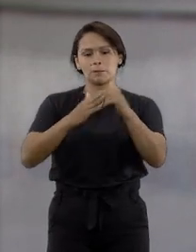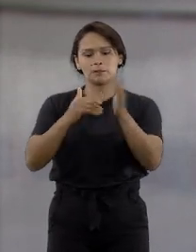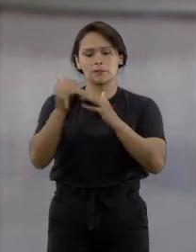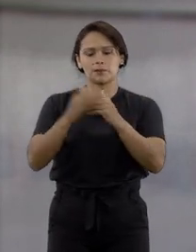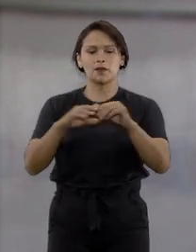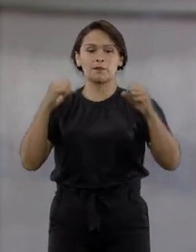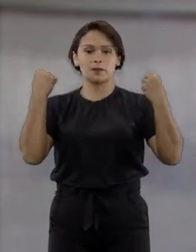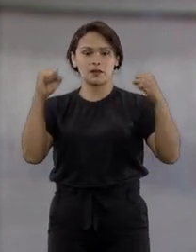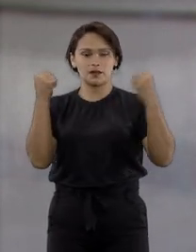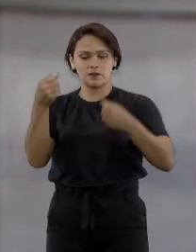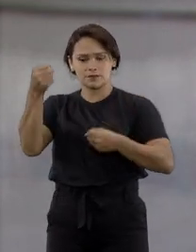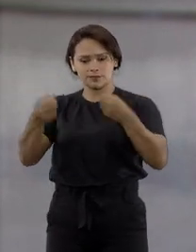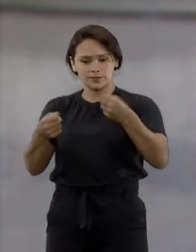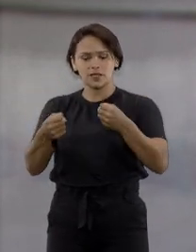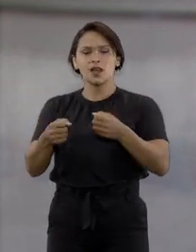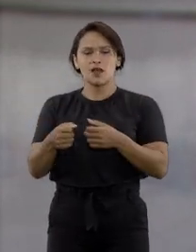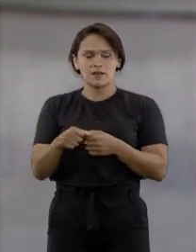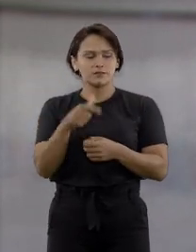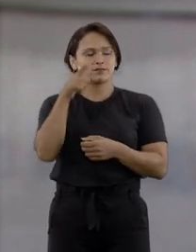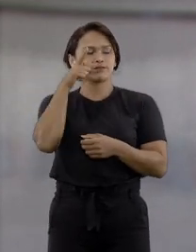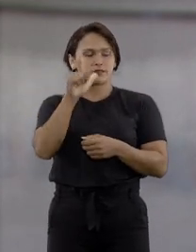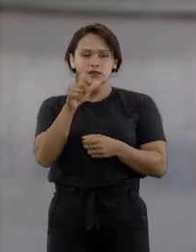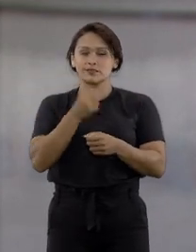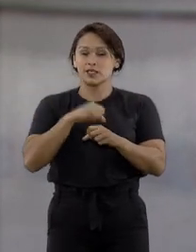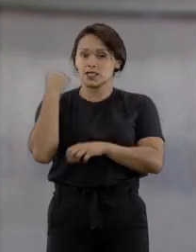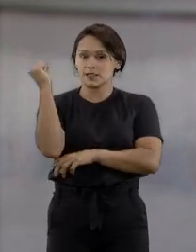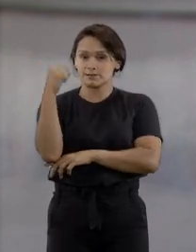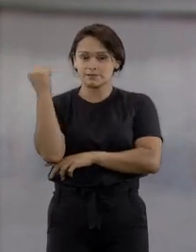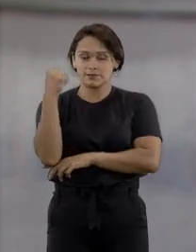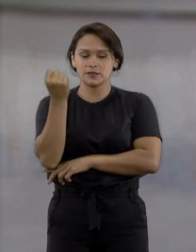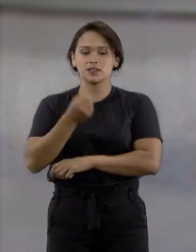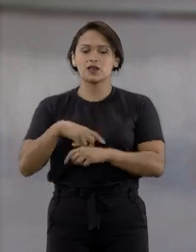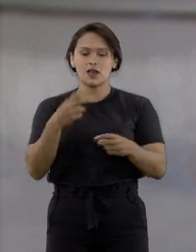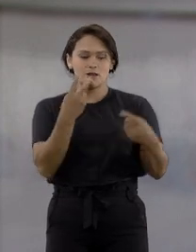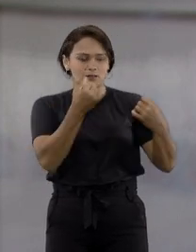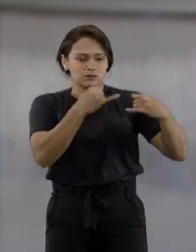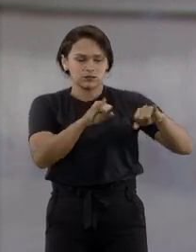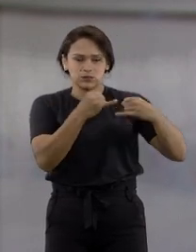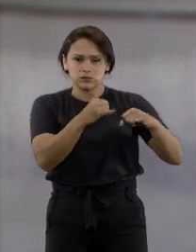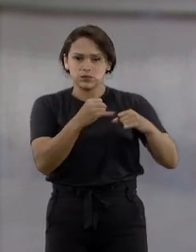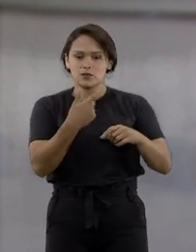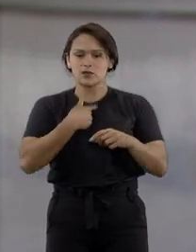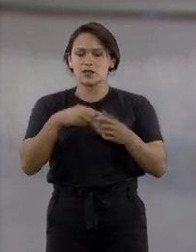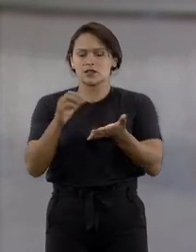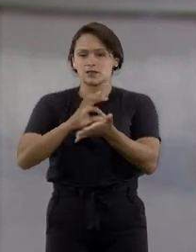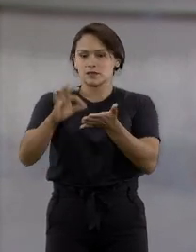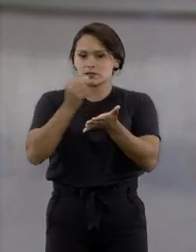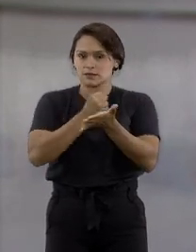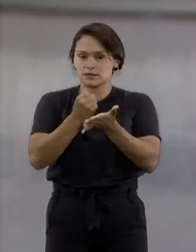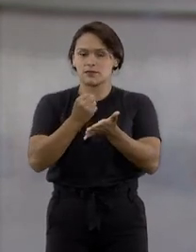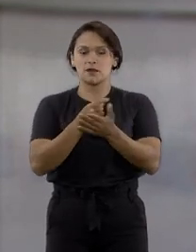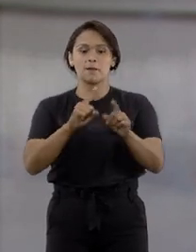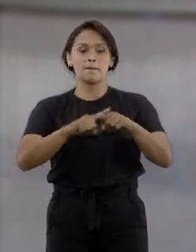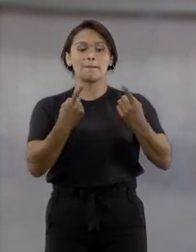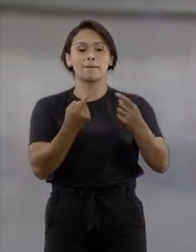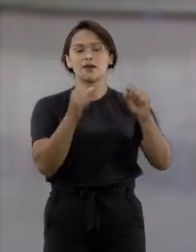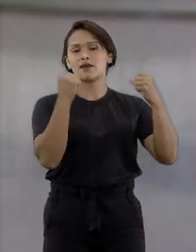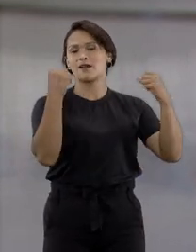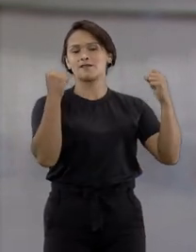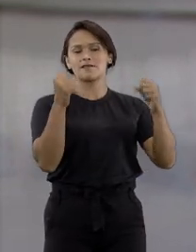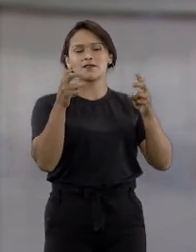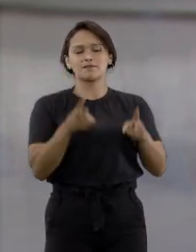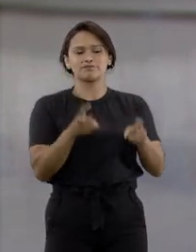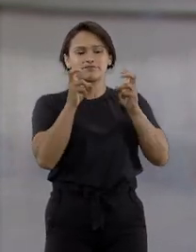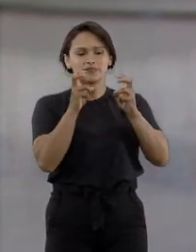concessionária foram consideradas graves o suficiente para provocar a resolução do contrato. Mas a montadora não